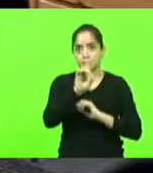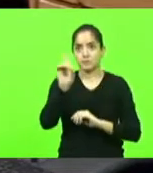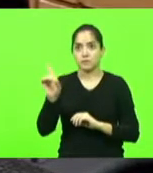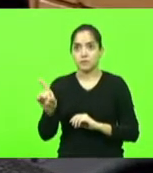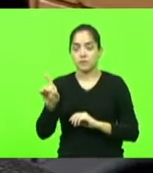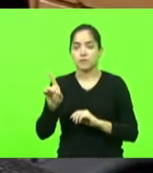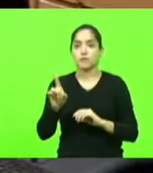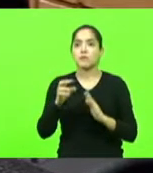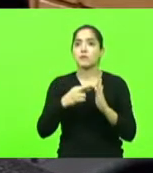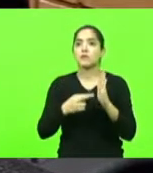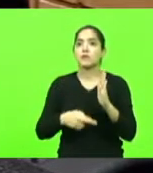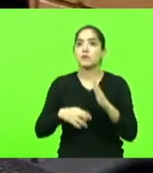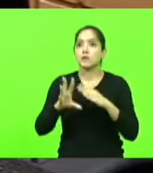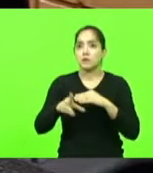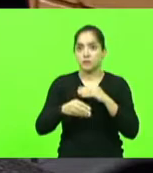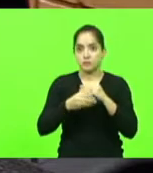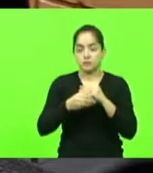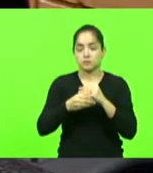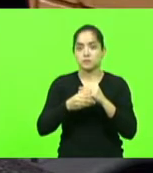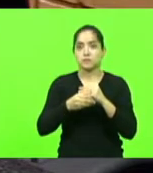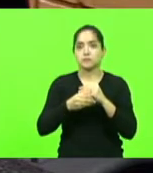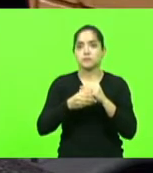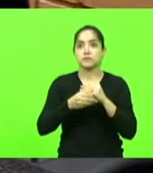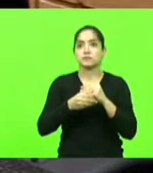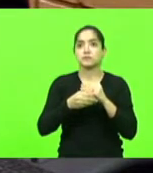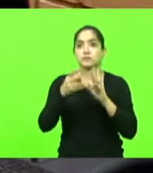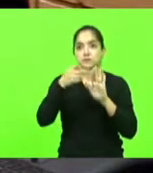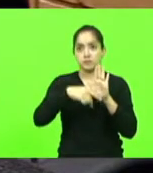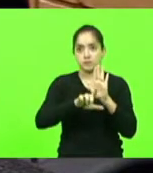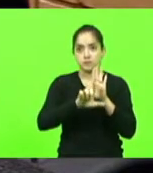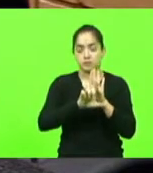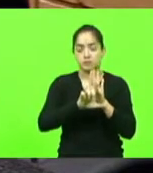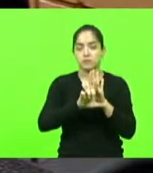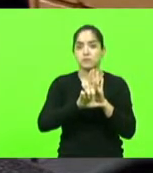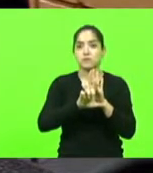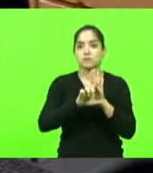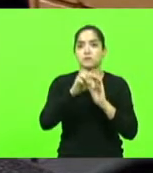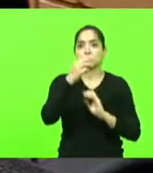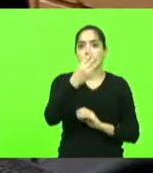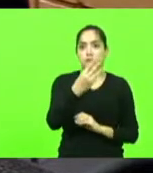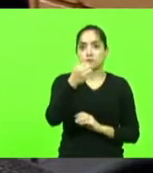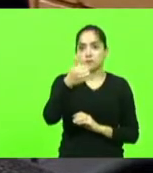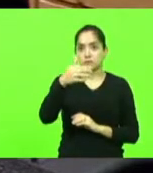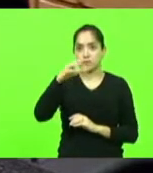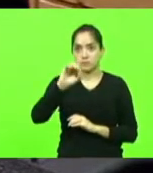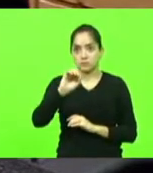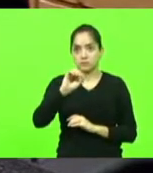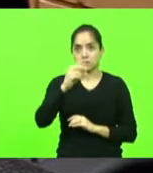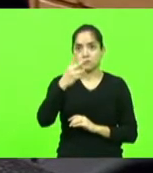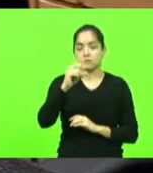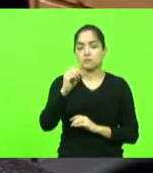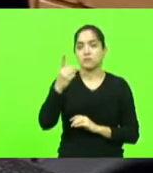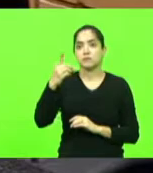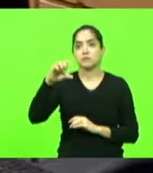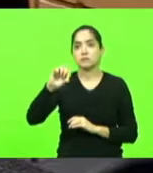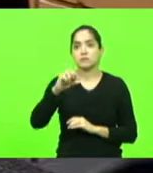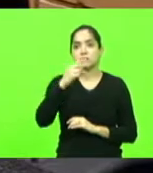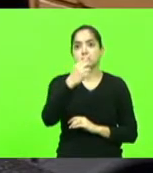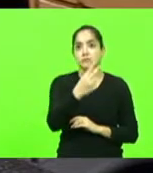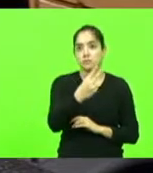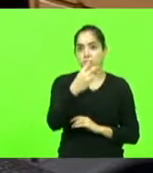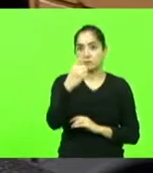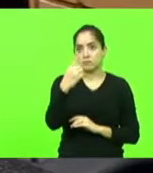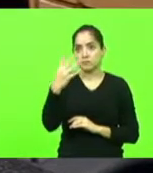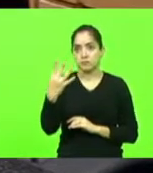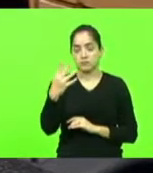redações finais exaradas aos projetos de lei 310-2019, 214 e